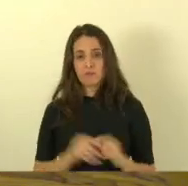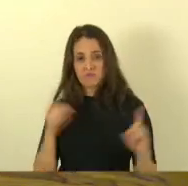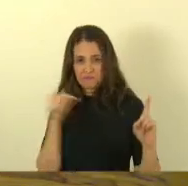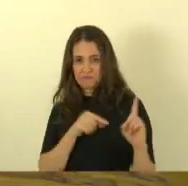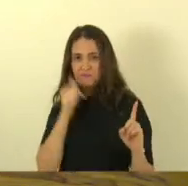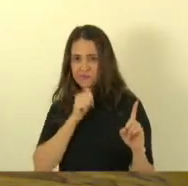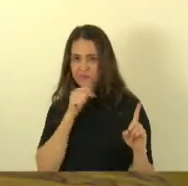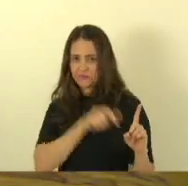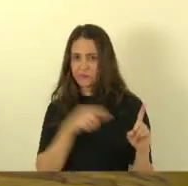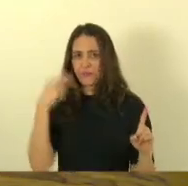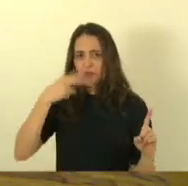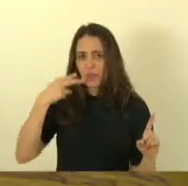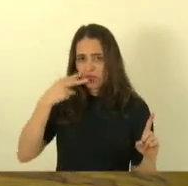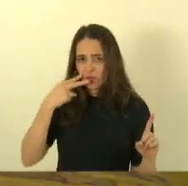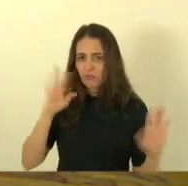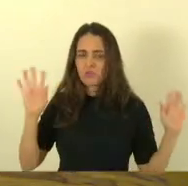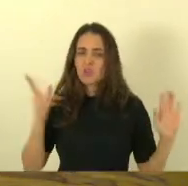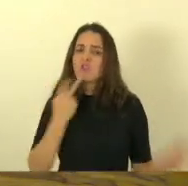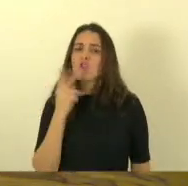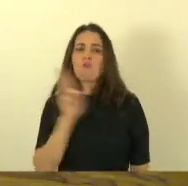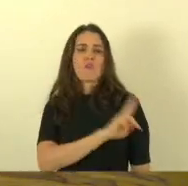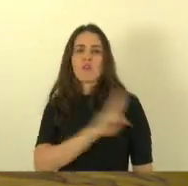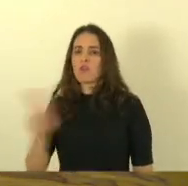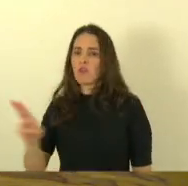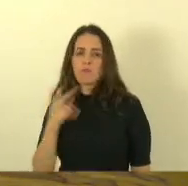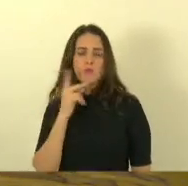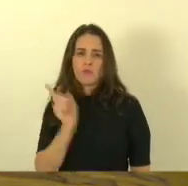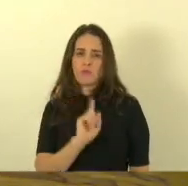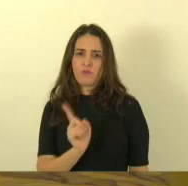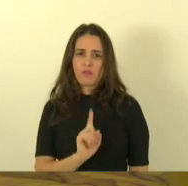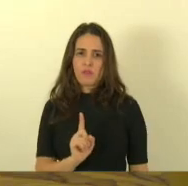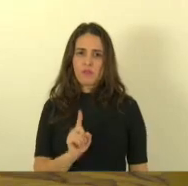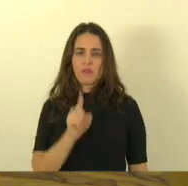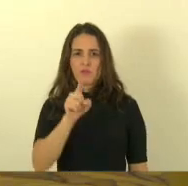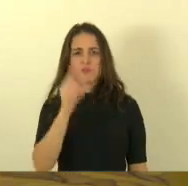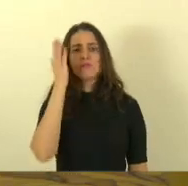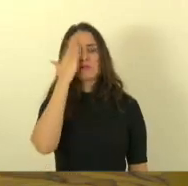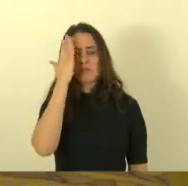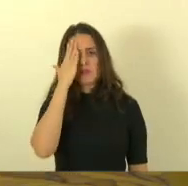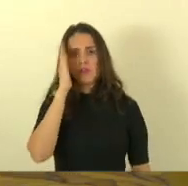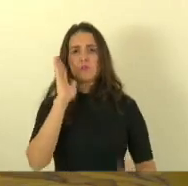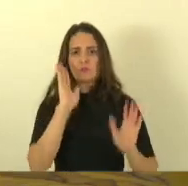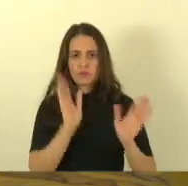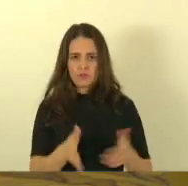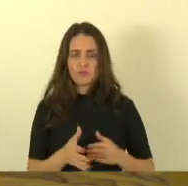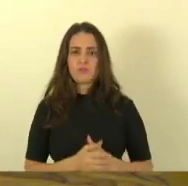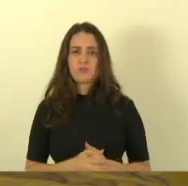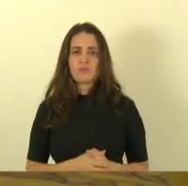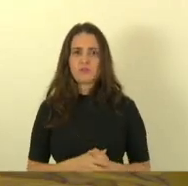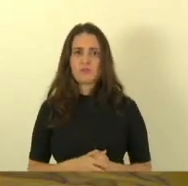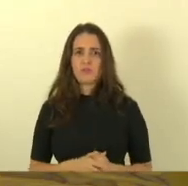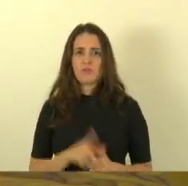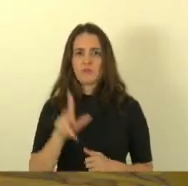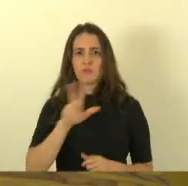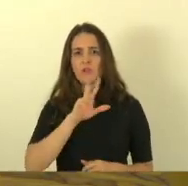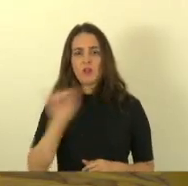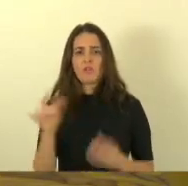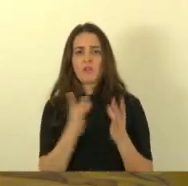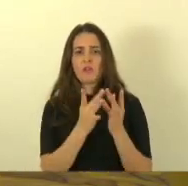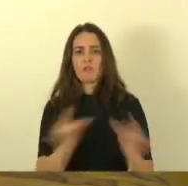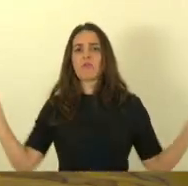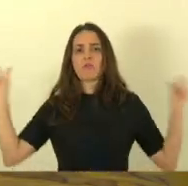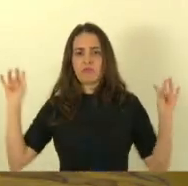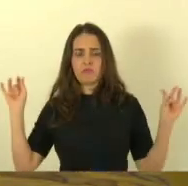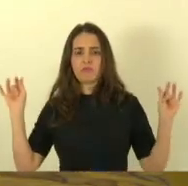que não merece nem ser citado o nome porque daqui a pouco vai entrar para o degredo vai sumir no limbo